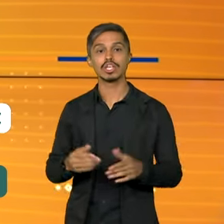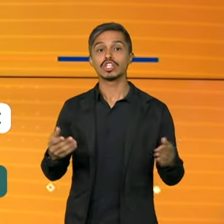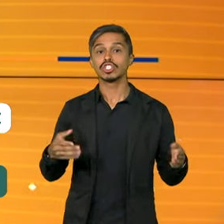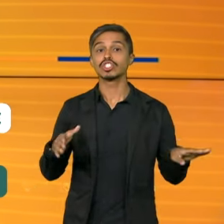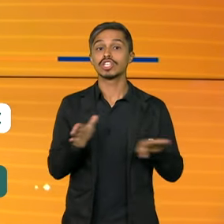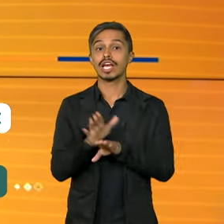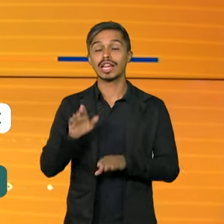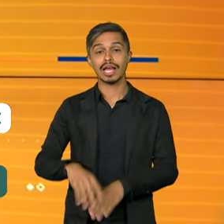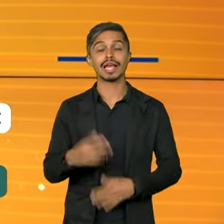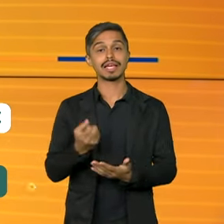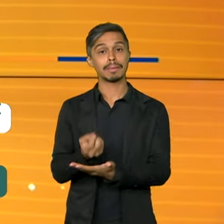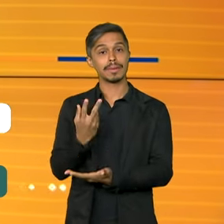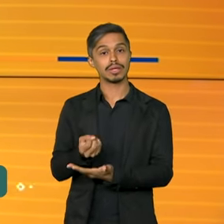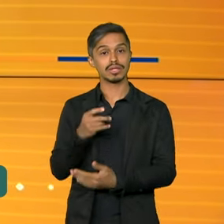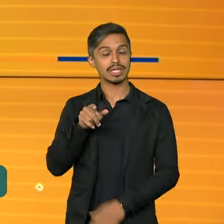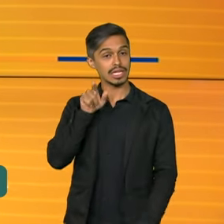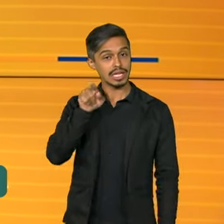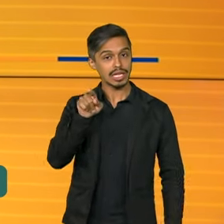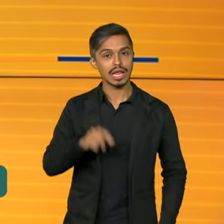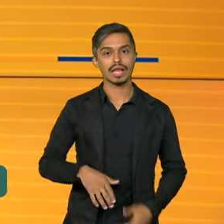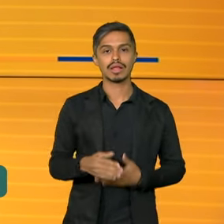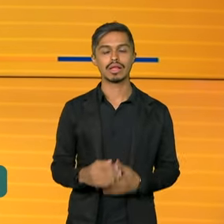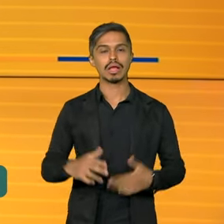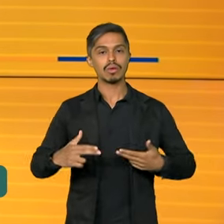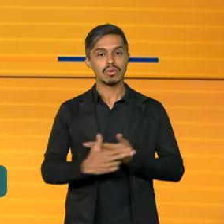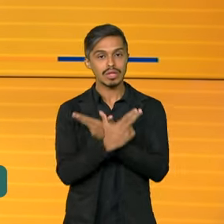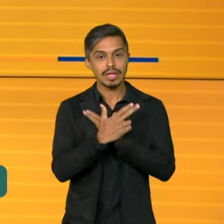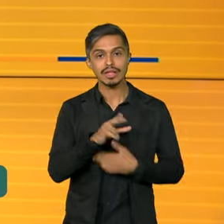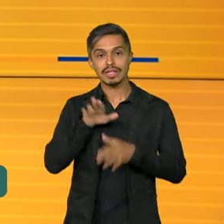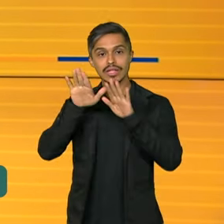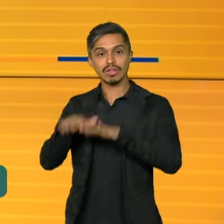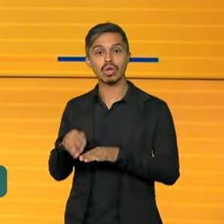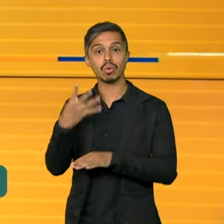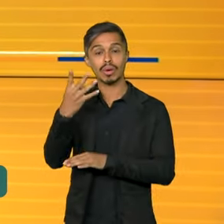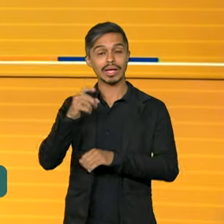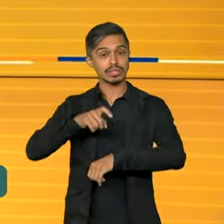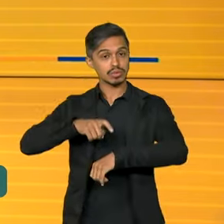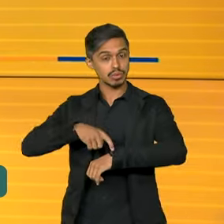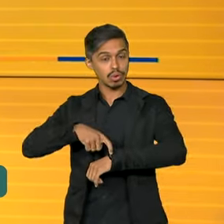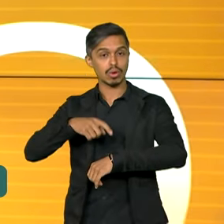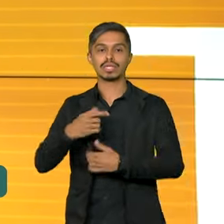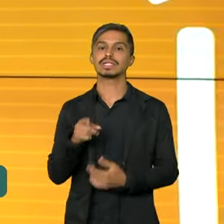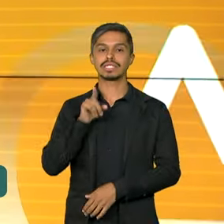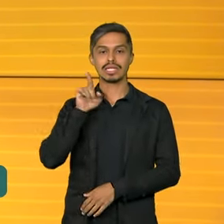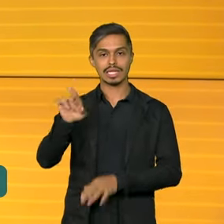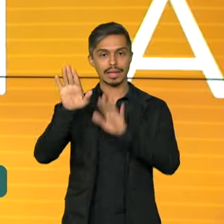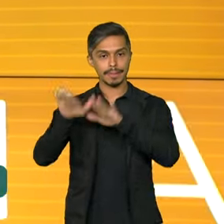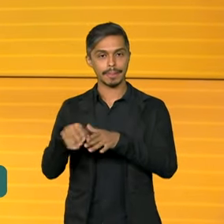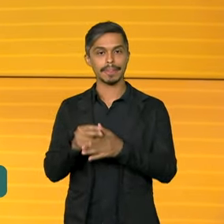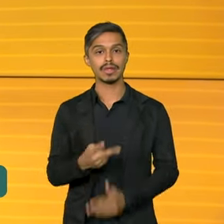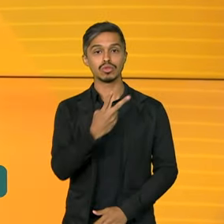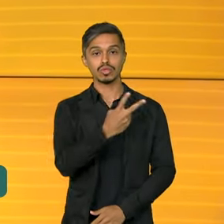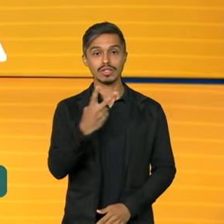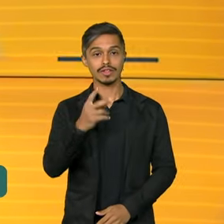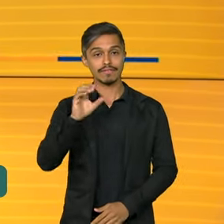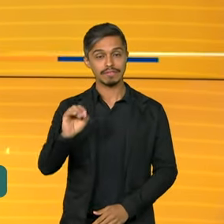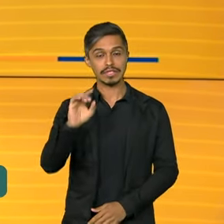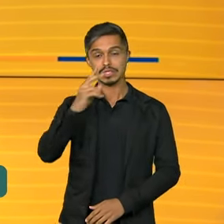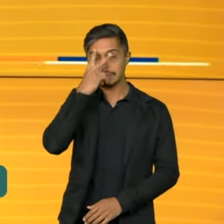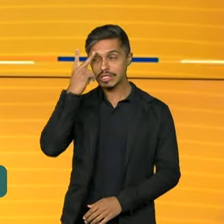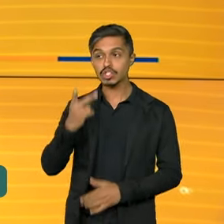previsão é que a aeronave da FAB permaneça por quatro horas em território libanês. 220 brasileiros serão